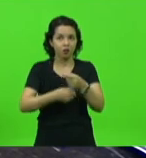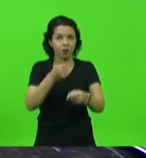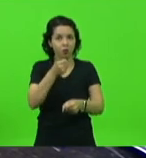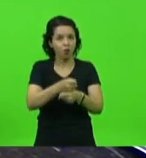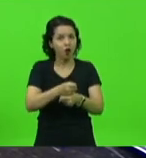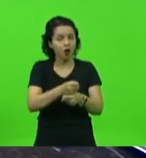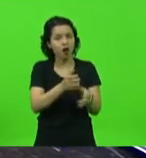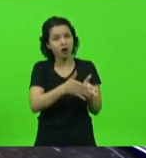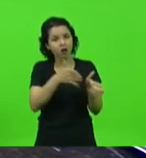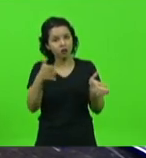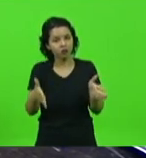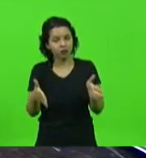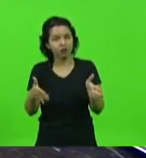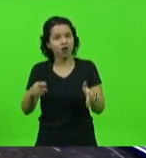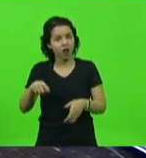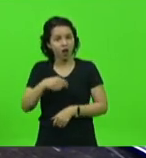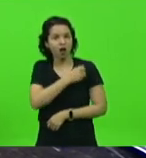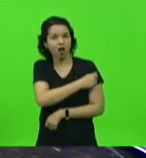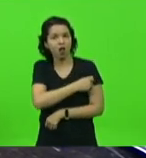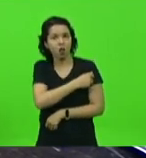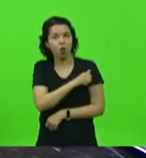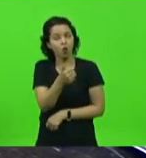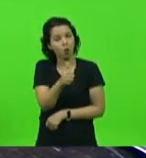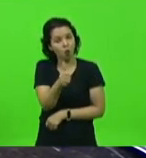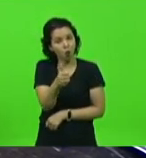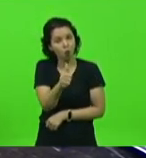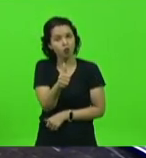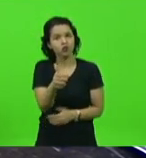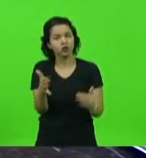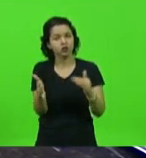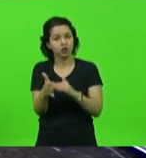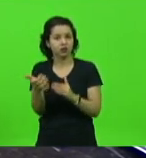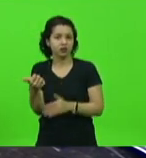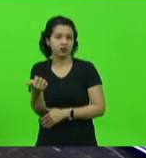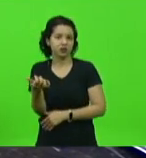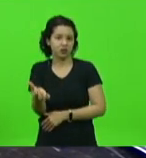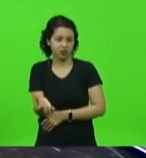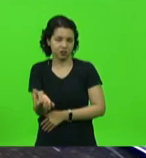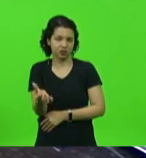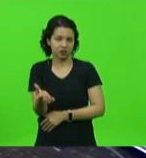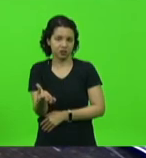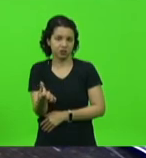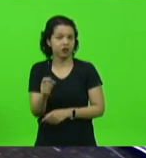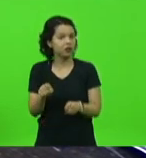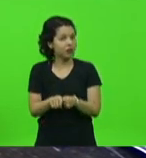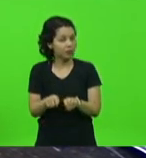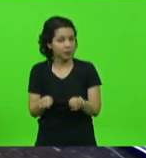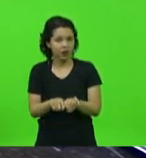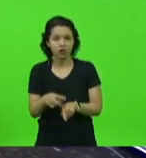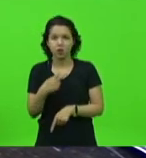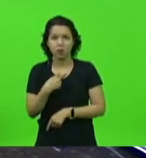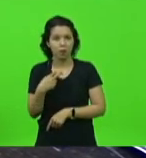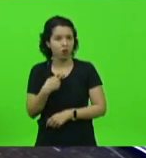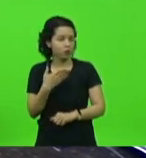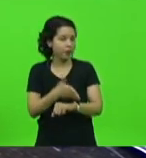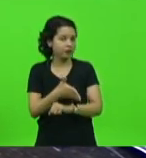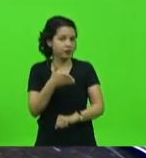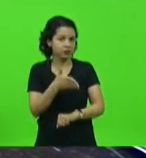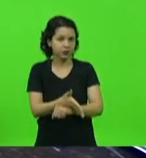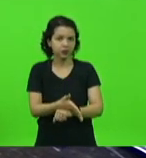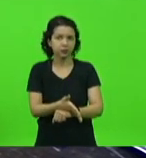de alunos entre 11 e dezesseis anos. Também não poderão participar do